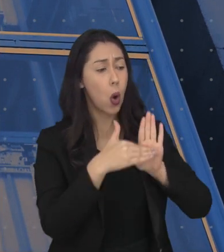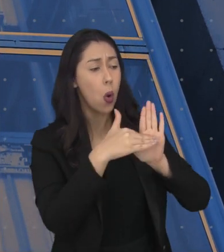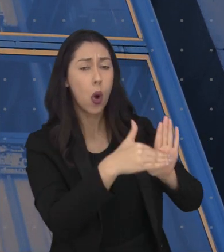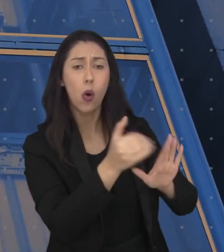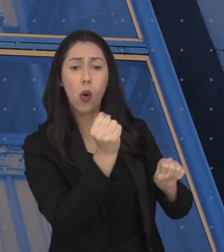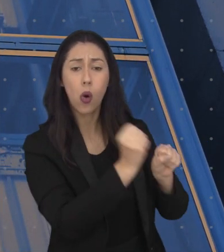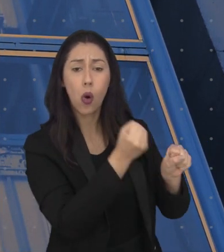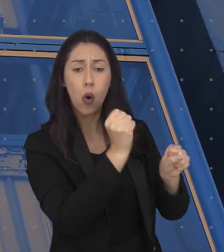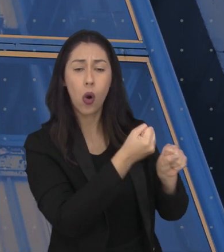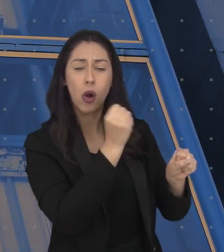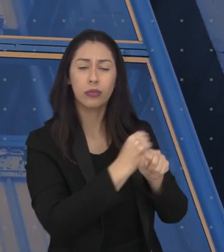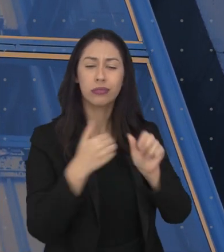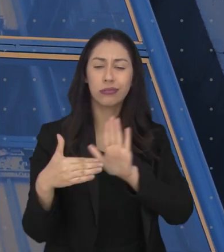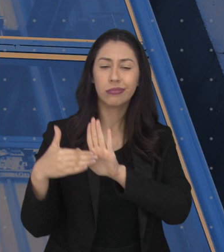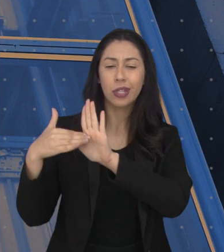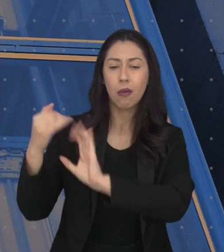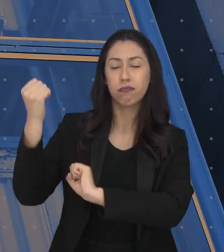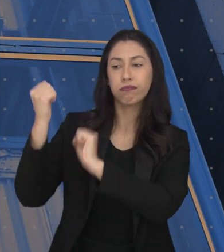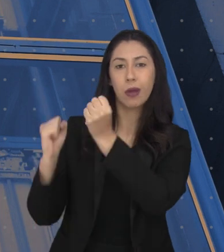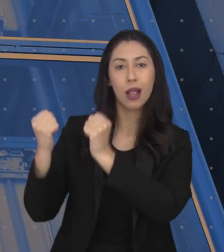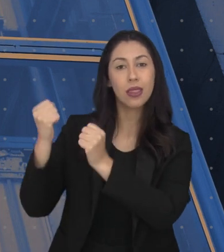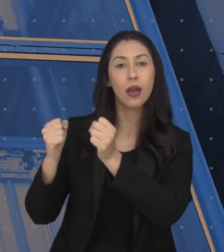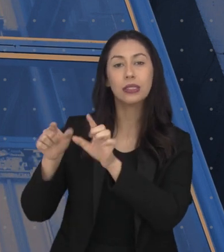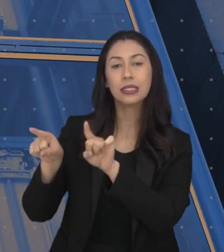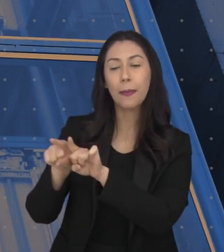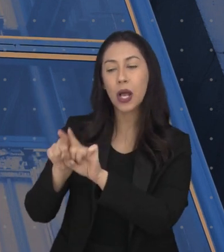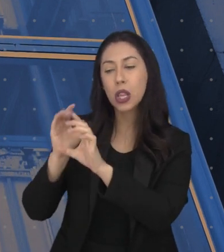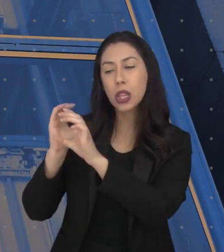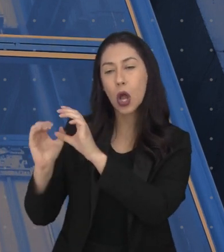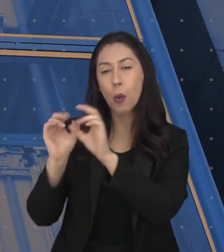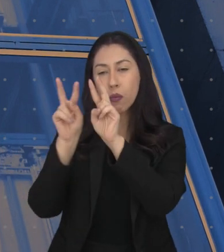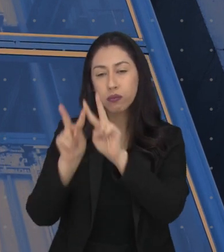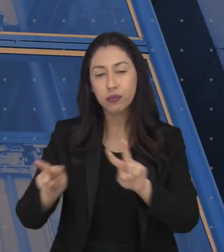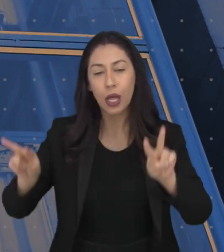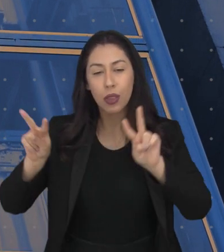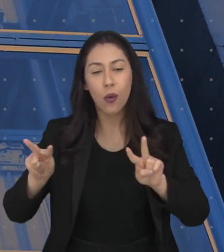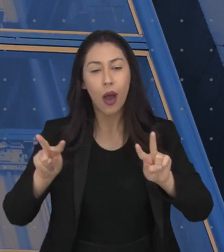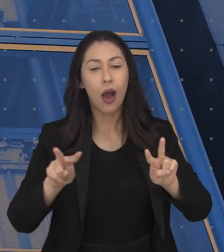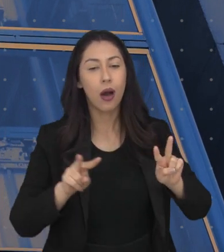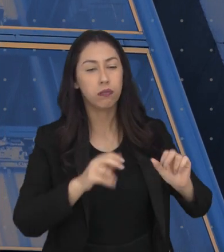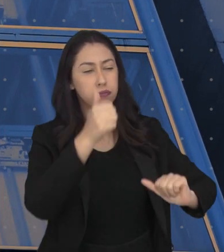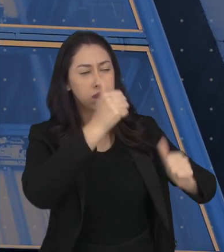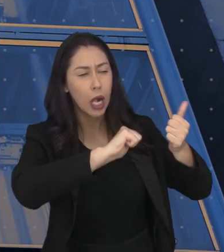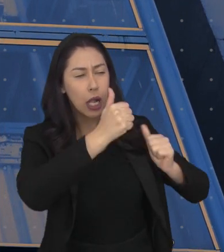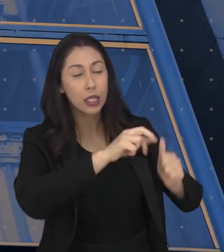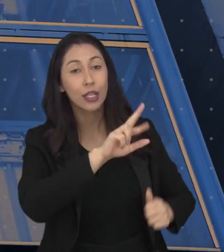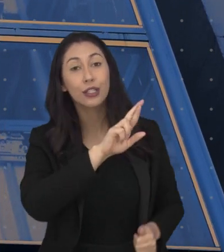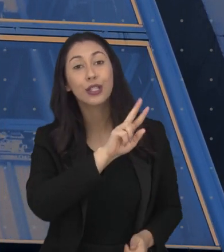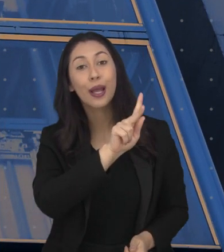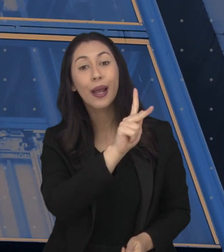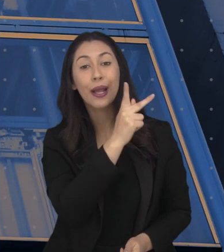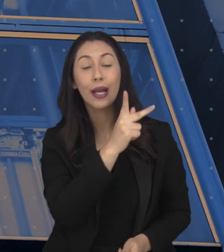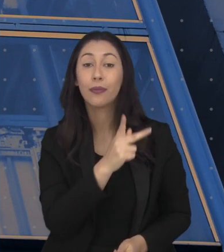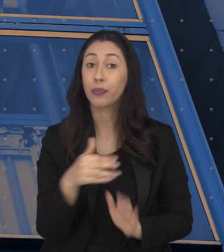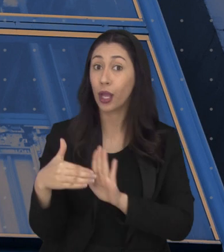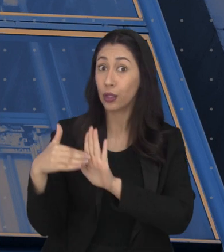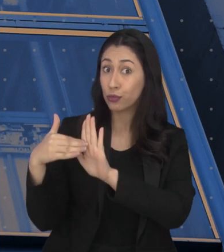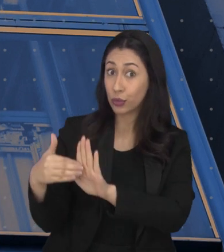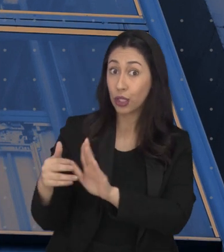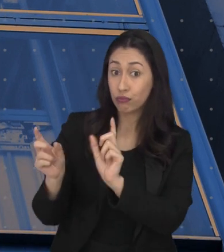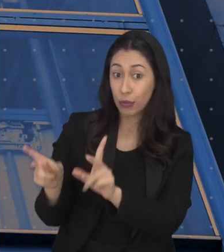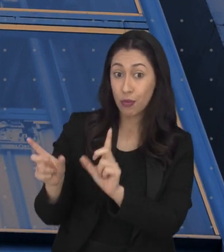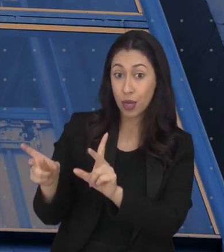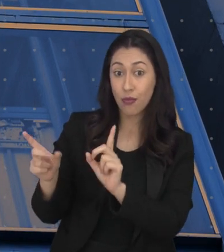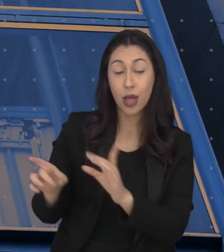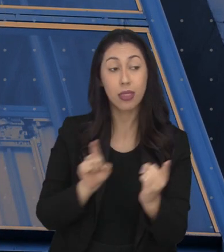eletricista, ajudante de obras, ajudante de produção de comunicação visual, analista de recursos humanos, assistente